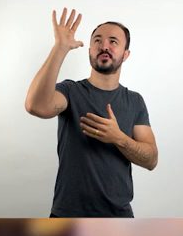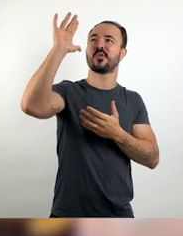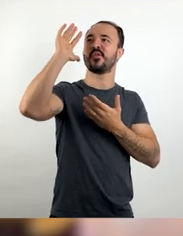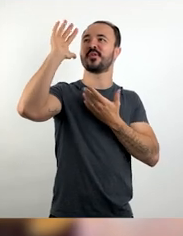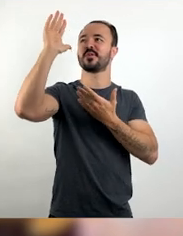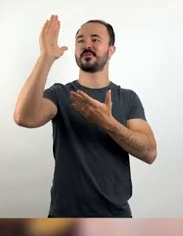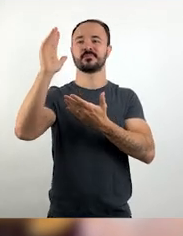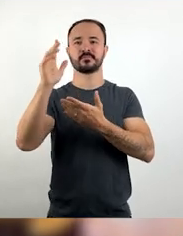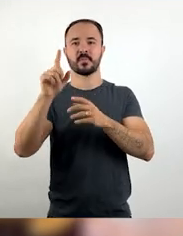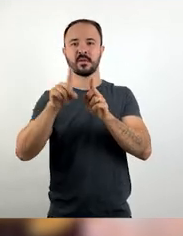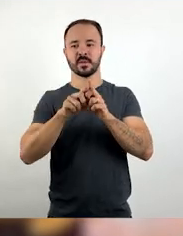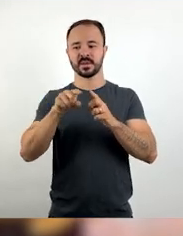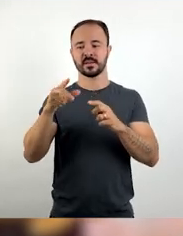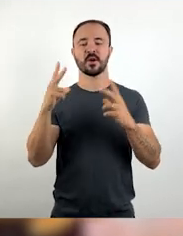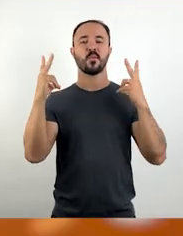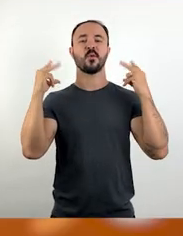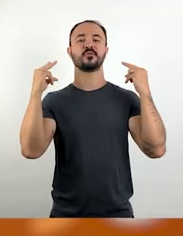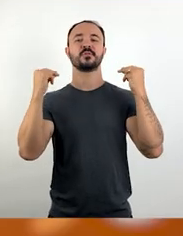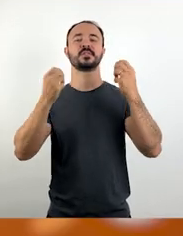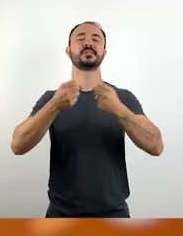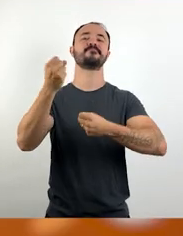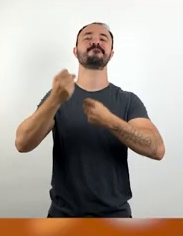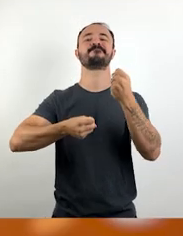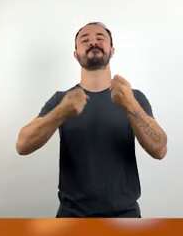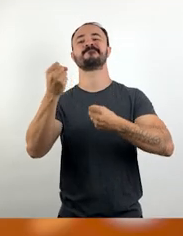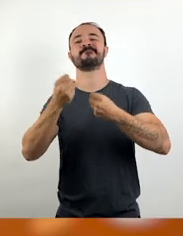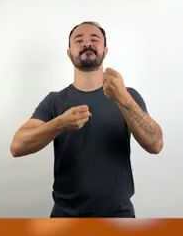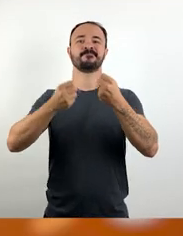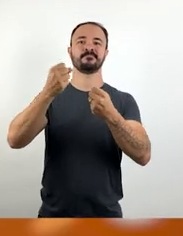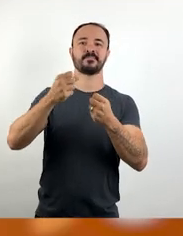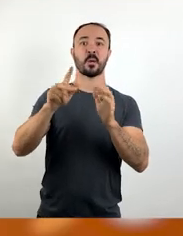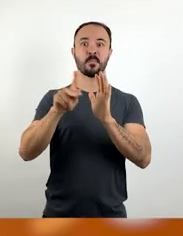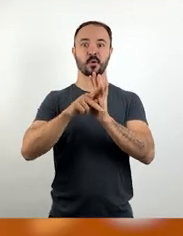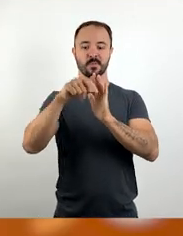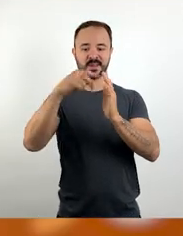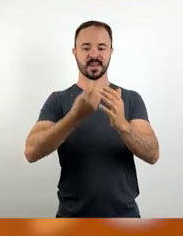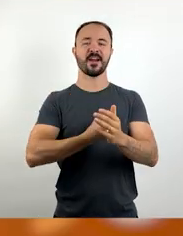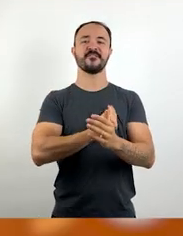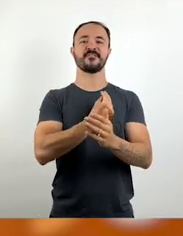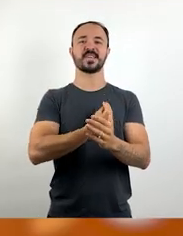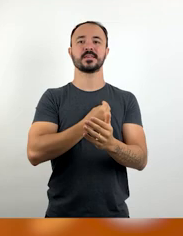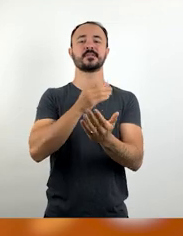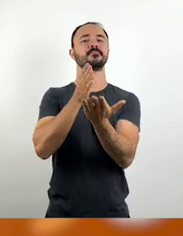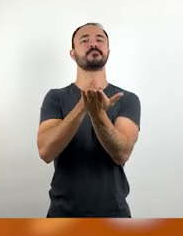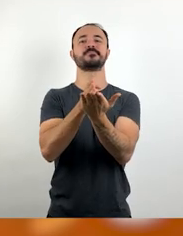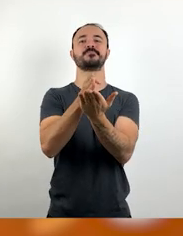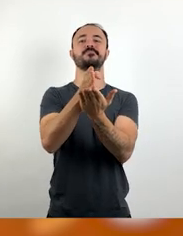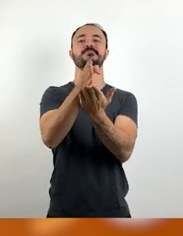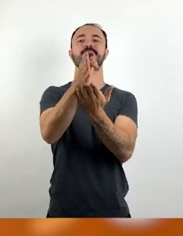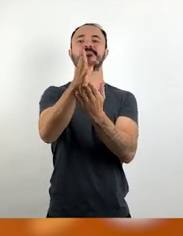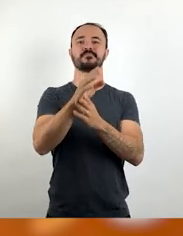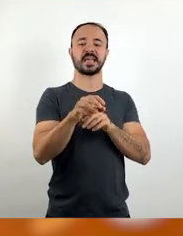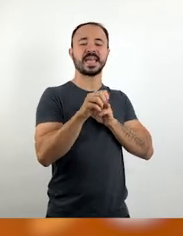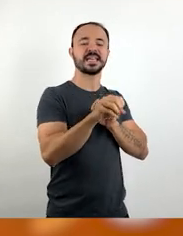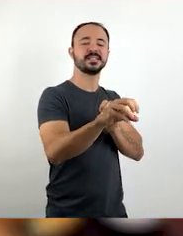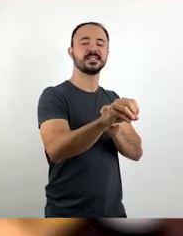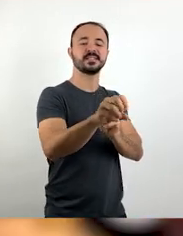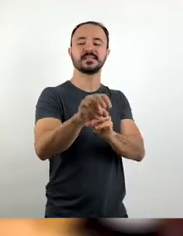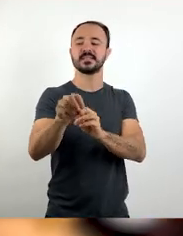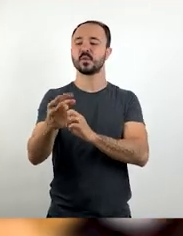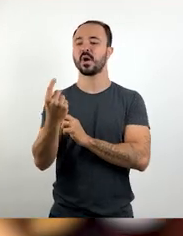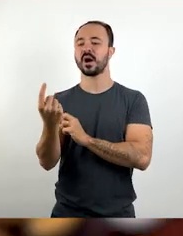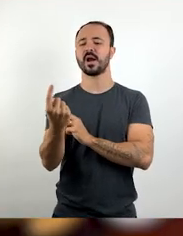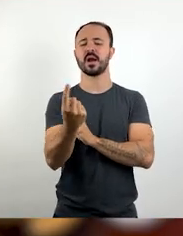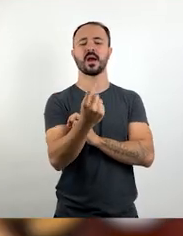da vida dirigindo no escuro, um plantador de esperança plantando em cada criança um adulto